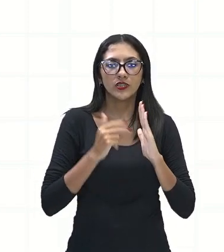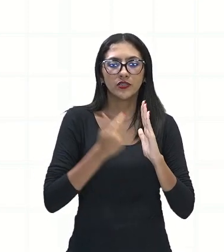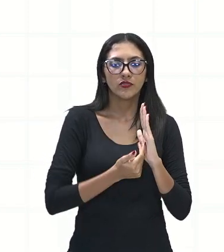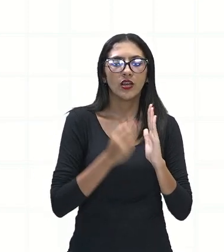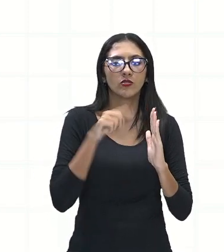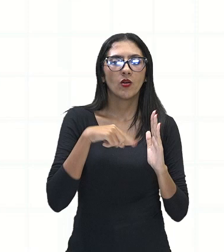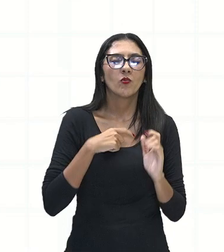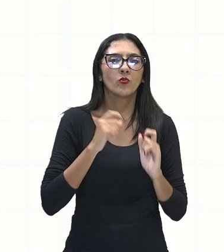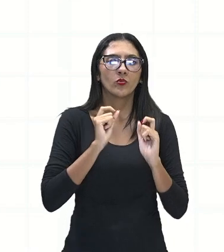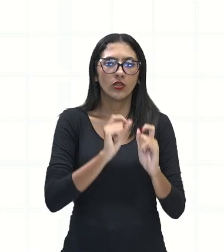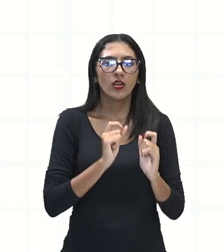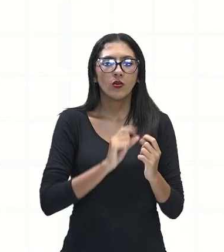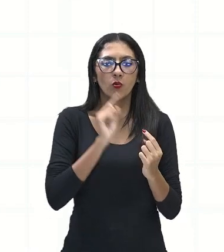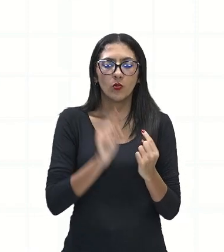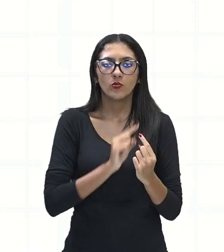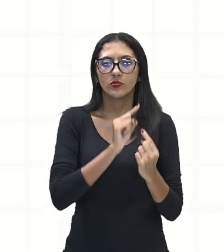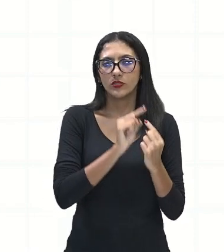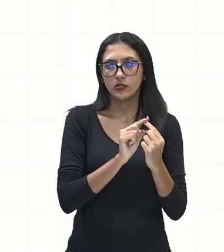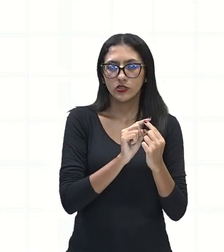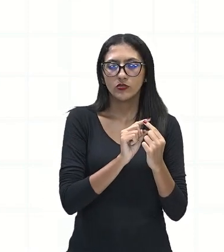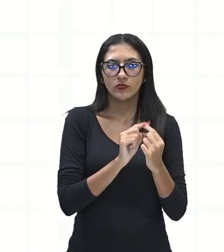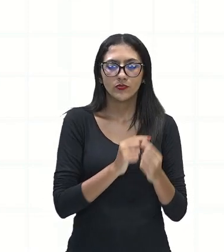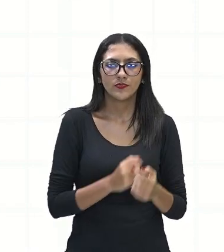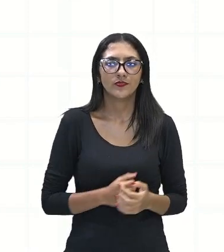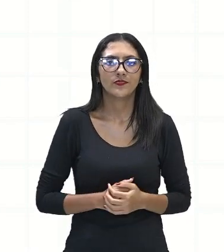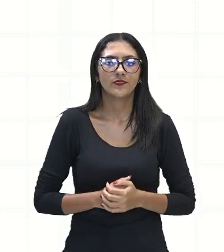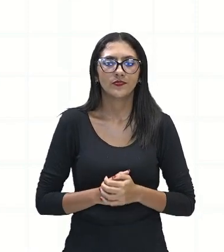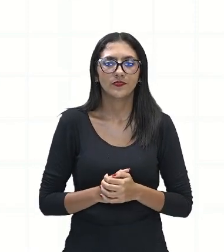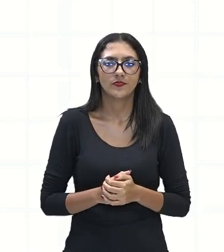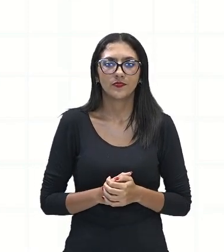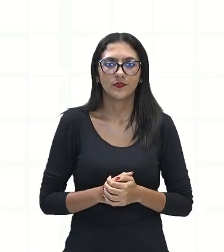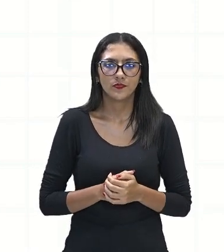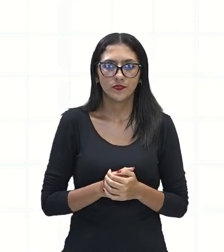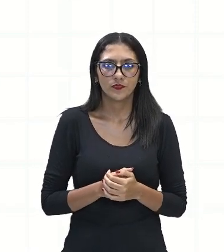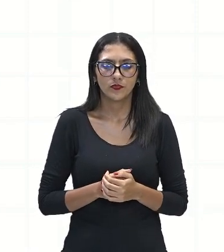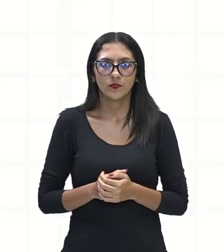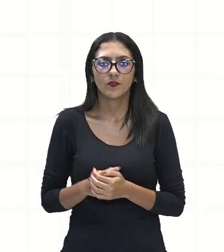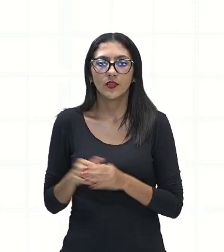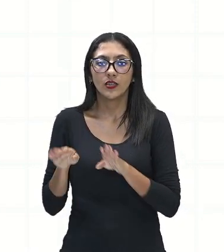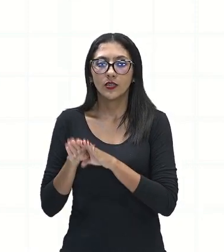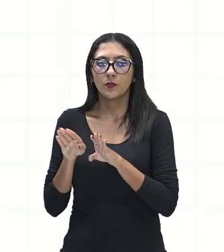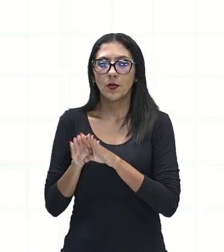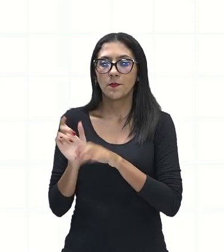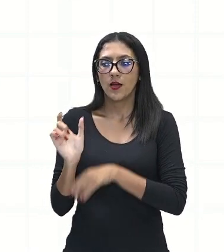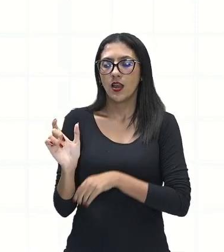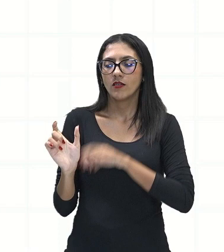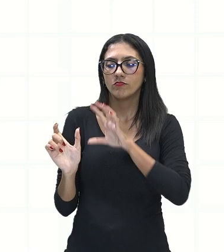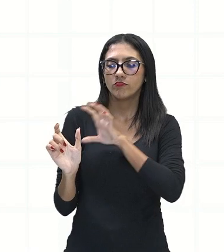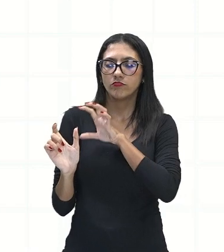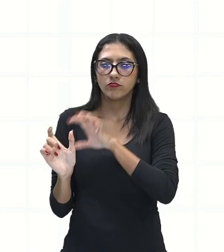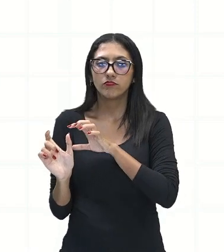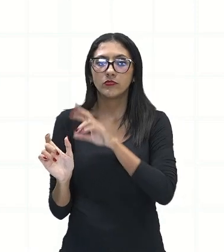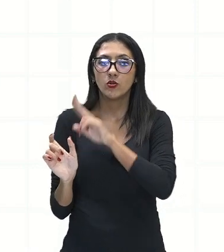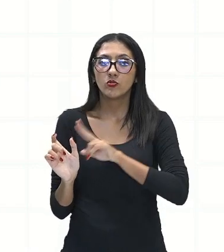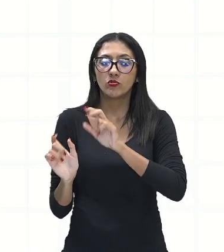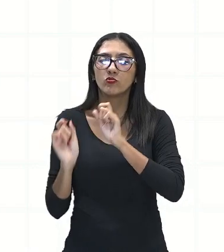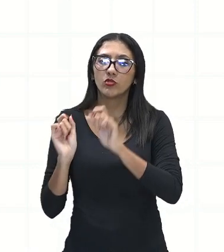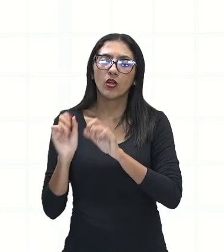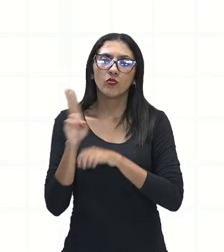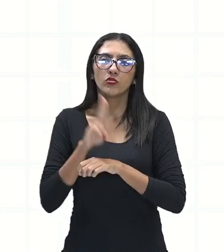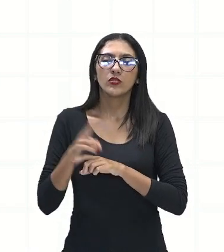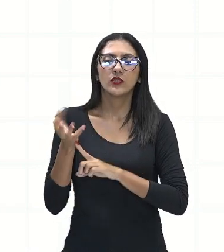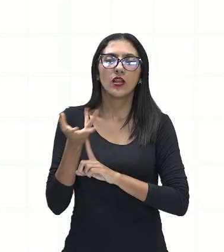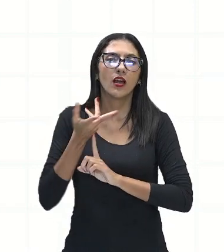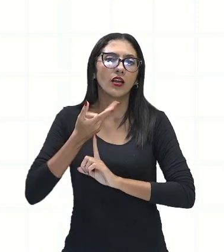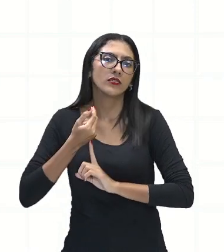né? É claro. Aí, na conotação, utiliza essa palavra de modo criativo, artístico, né? Por